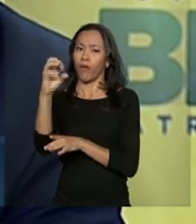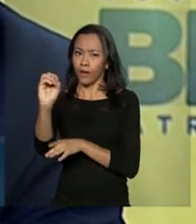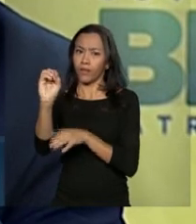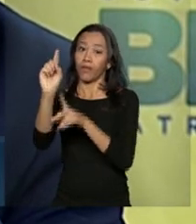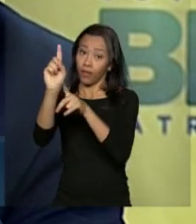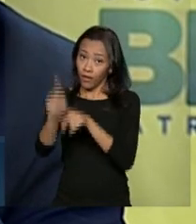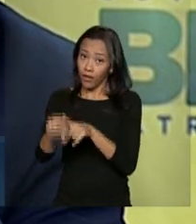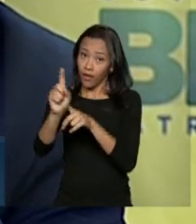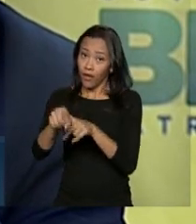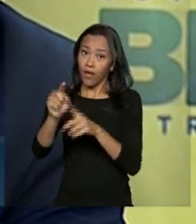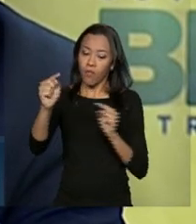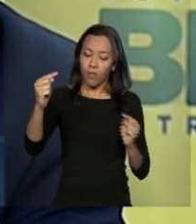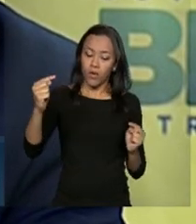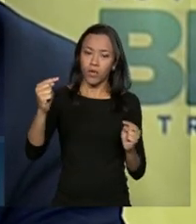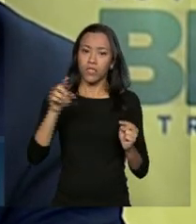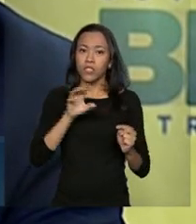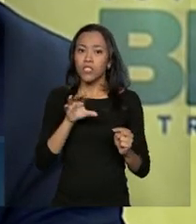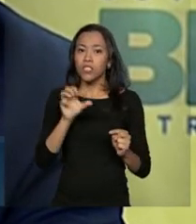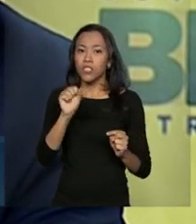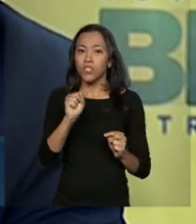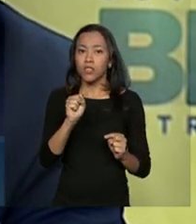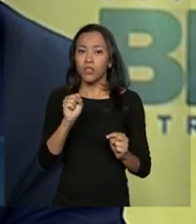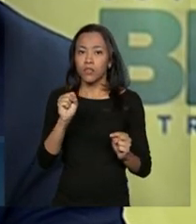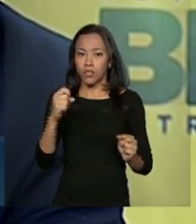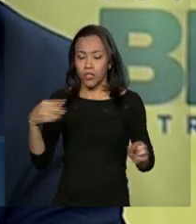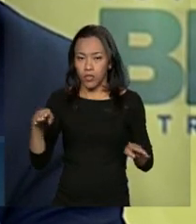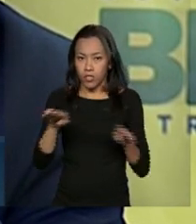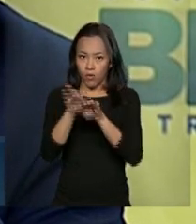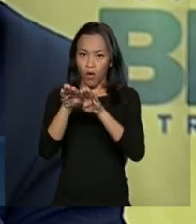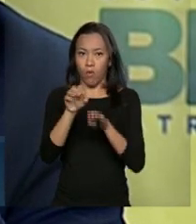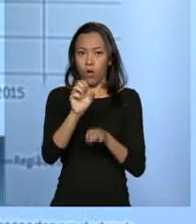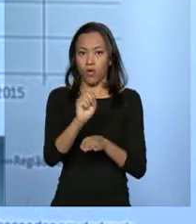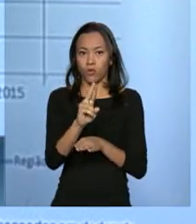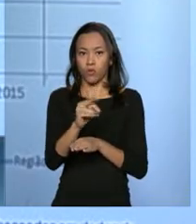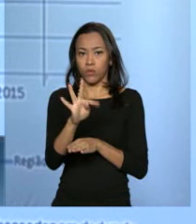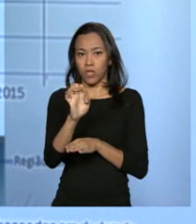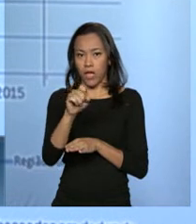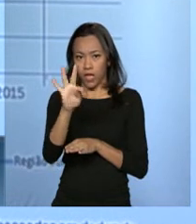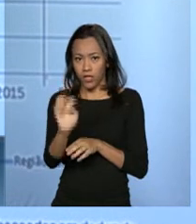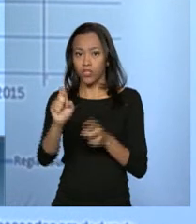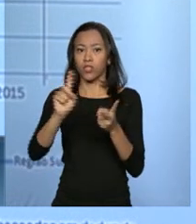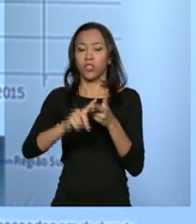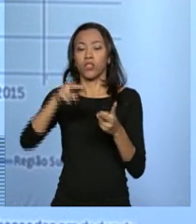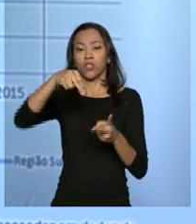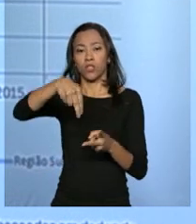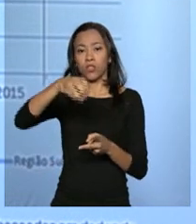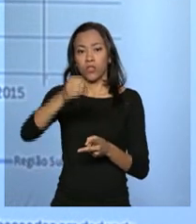das regiões Sudeste, Norte,